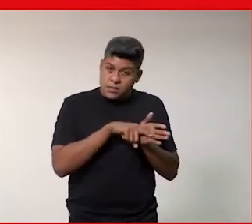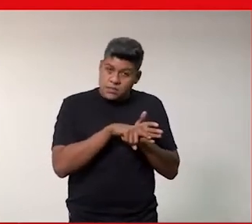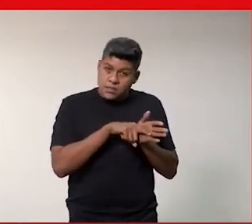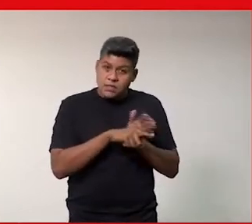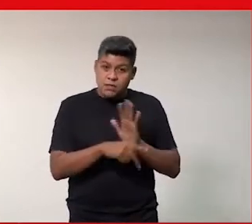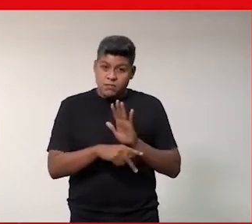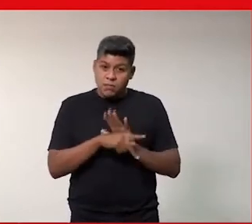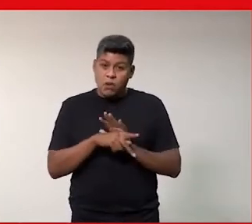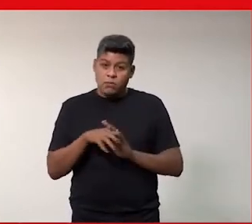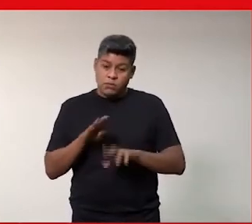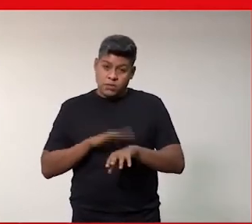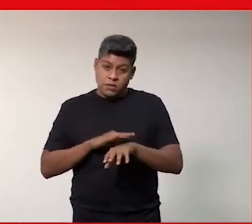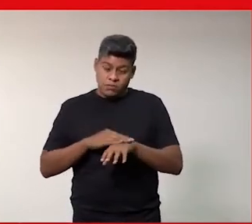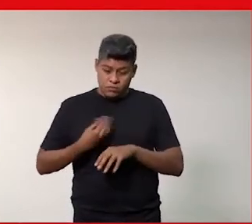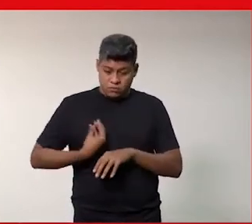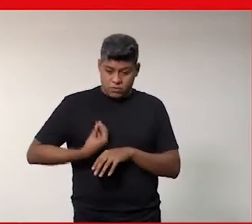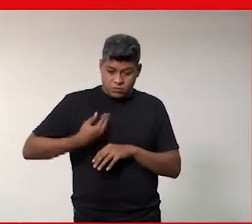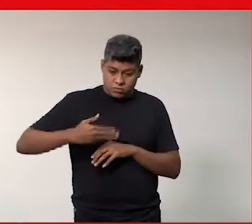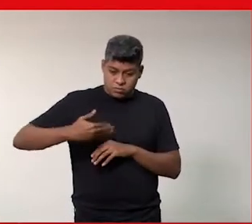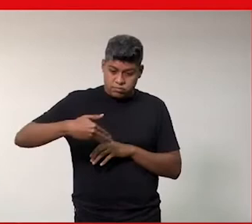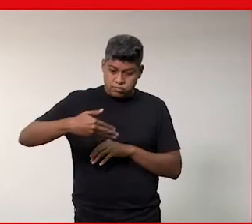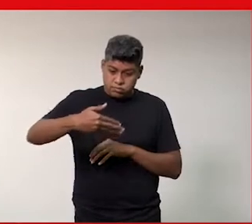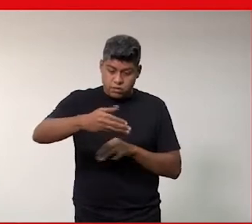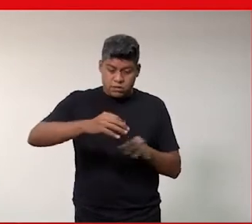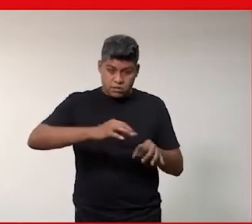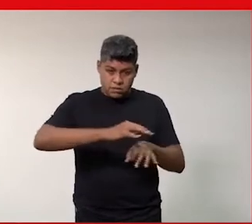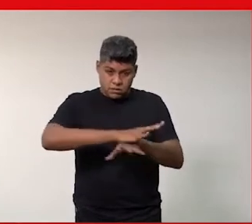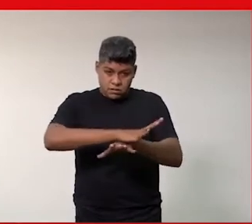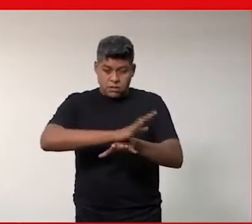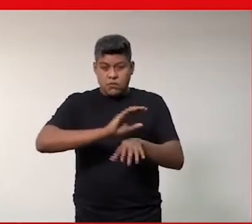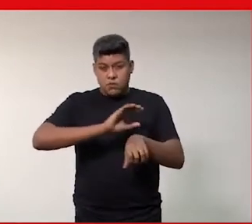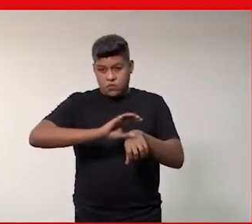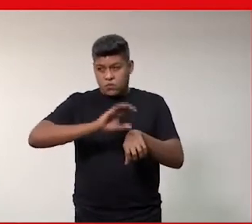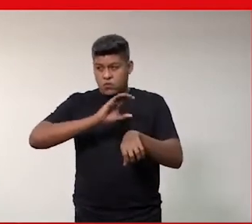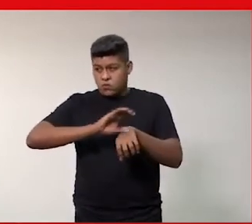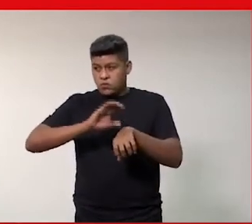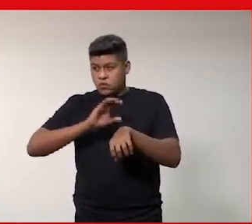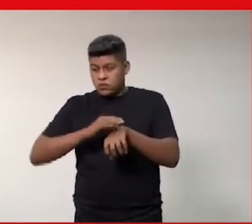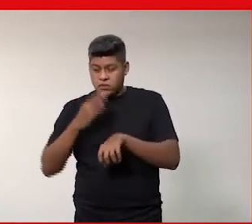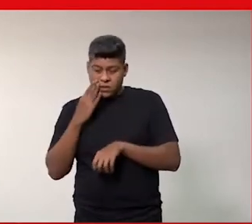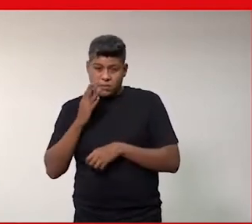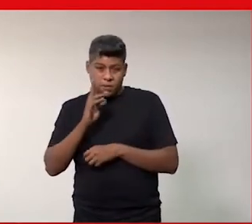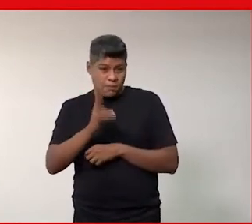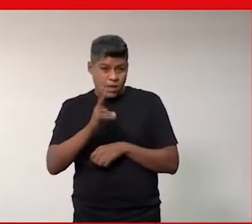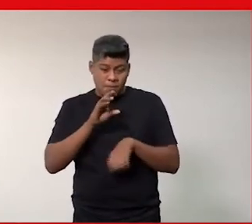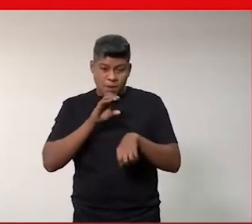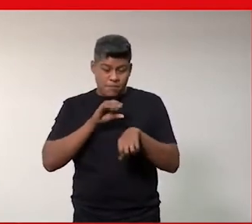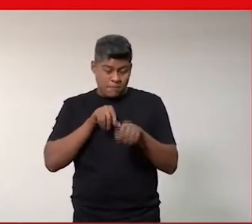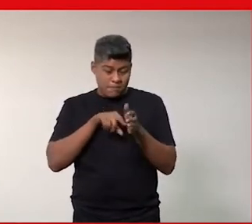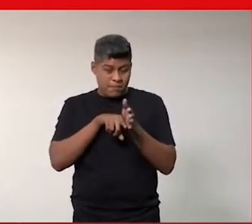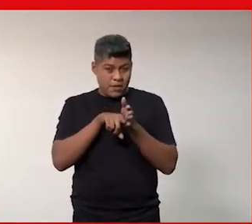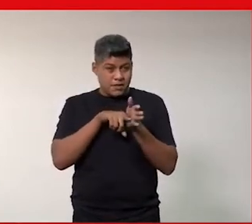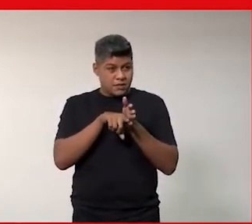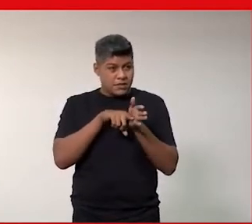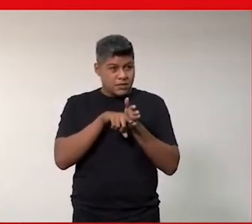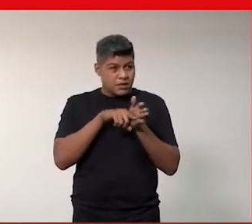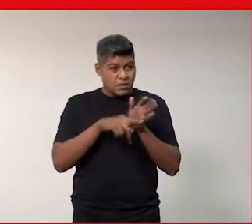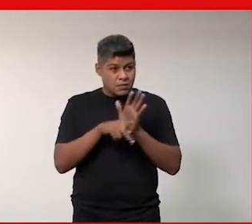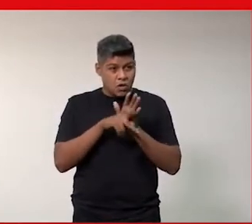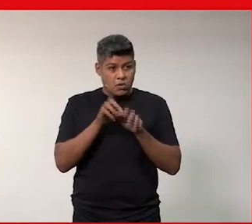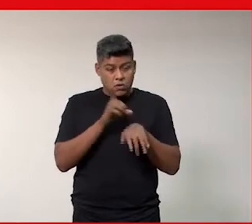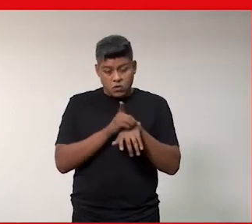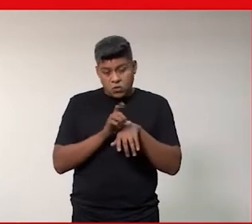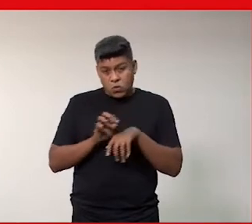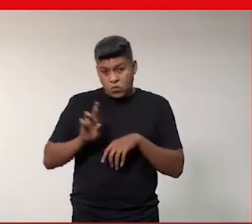carreiras a seguir após a conclusão desse curso e nessa mesma pesquisa realizada na minha tese de doutorado